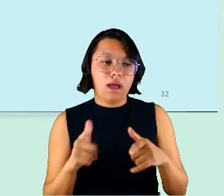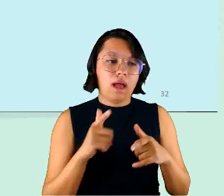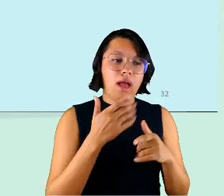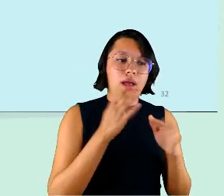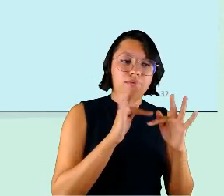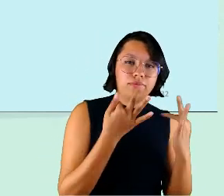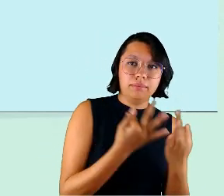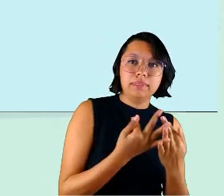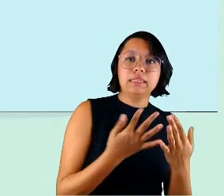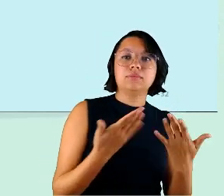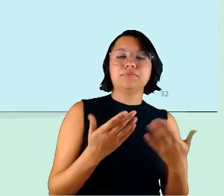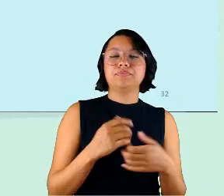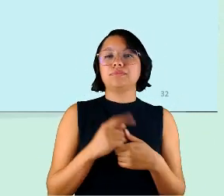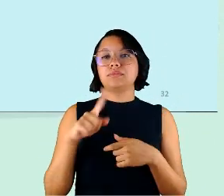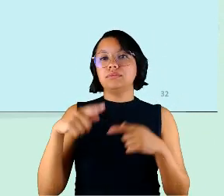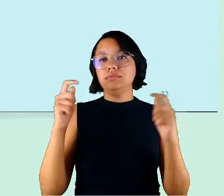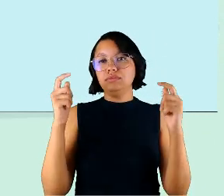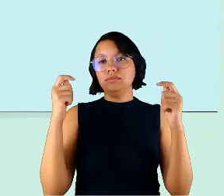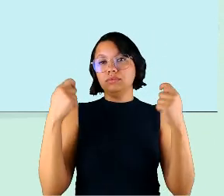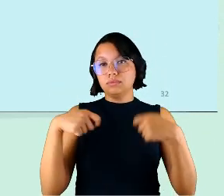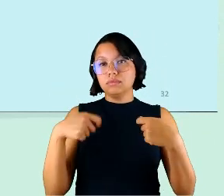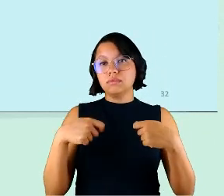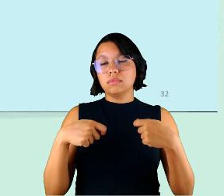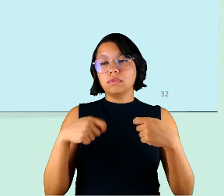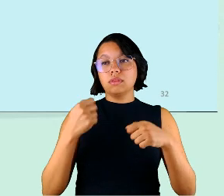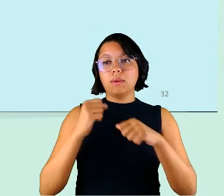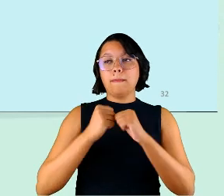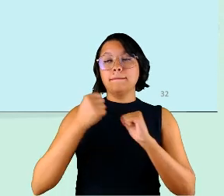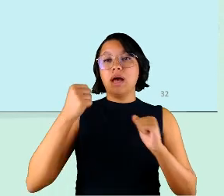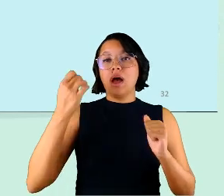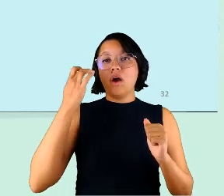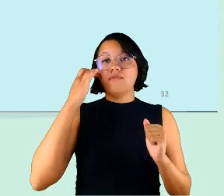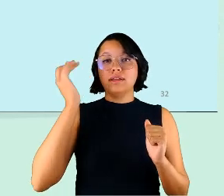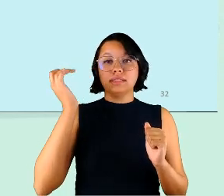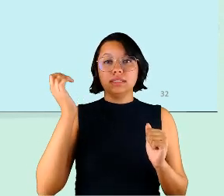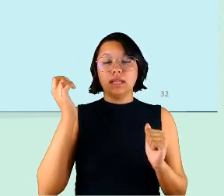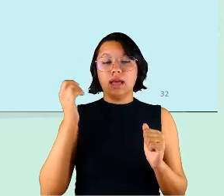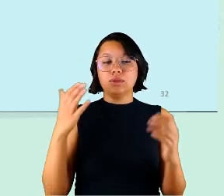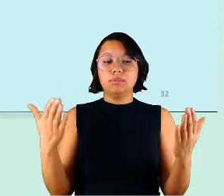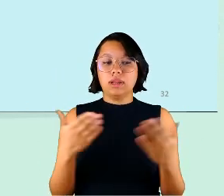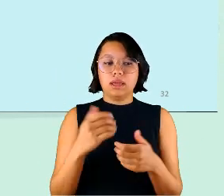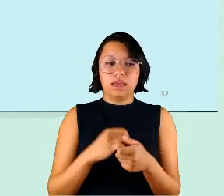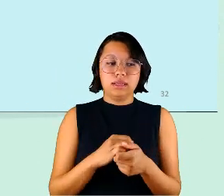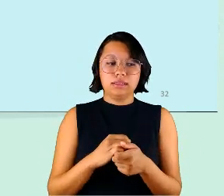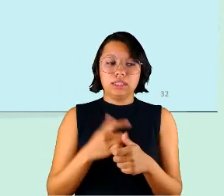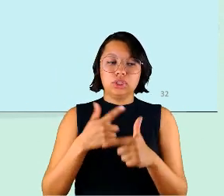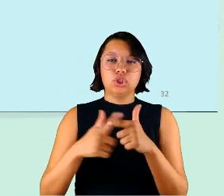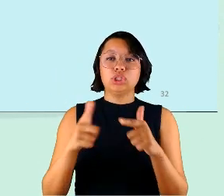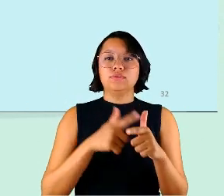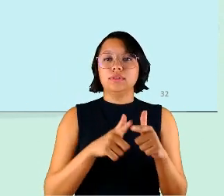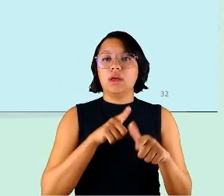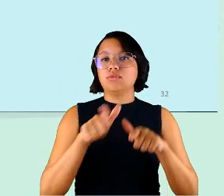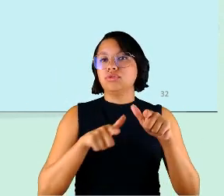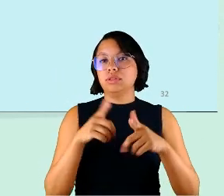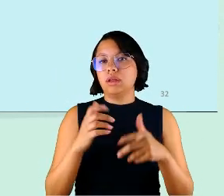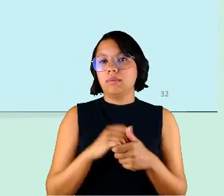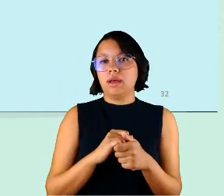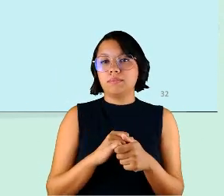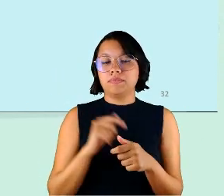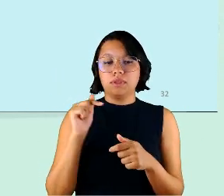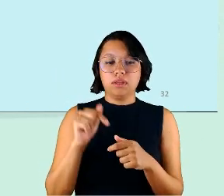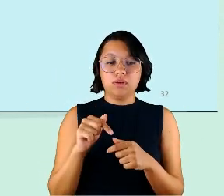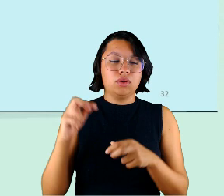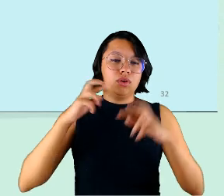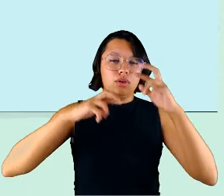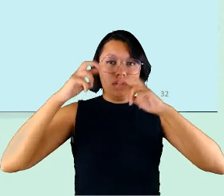em família era preciso ter maior flexibilidade nessa distribuição de tarefas isso aí